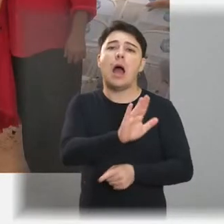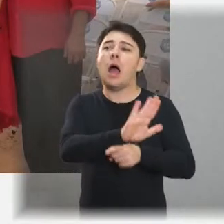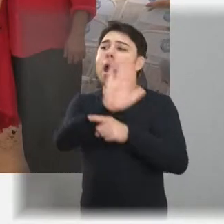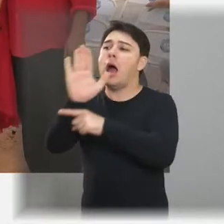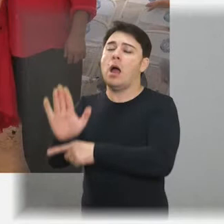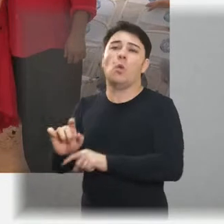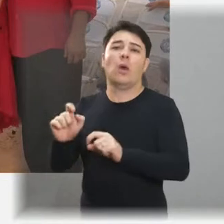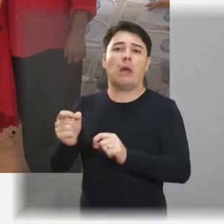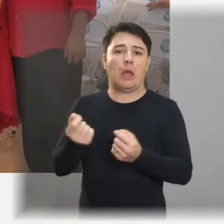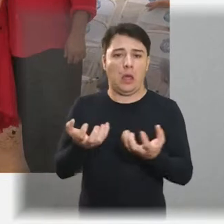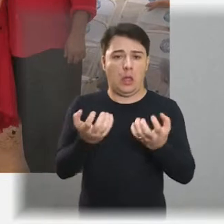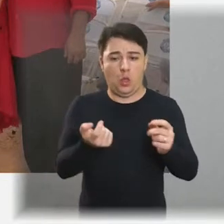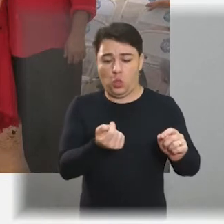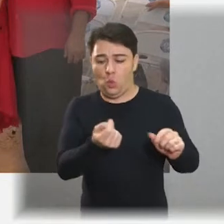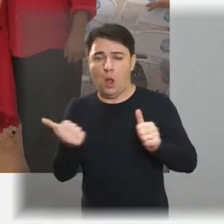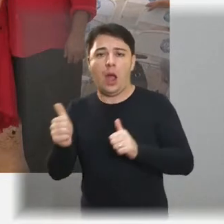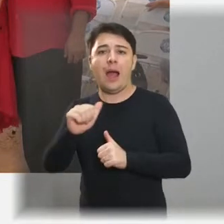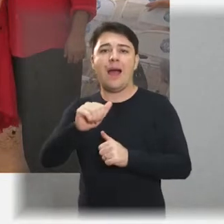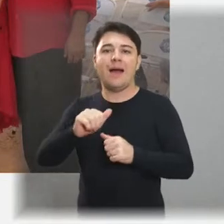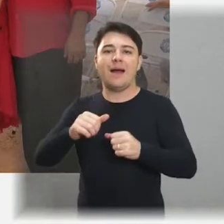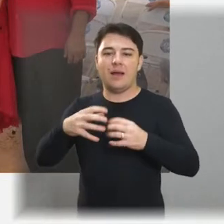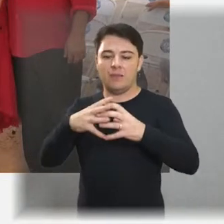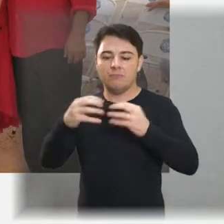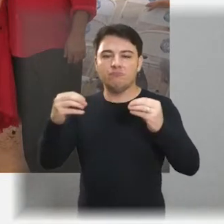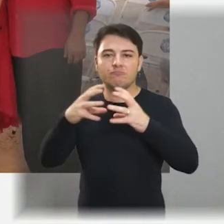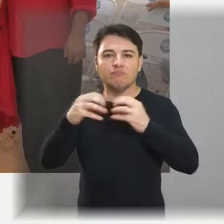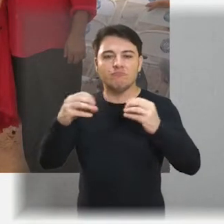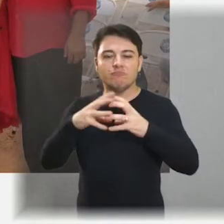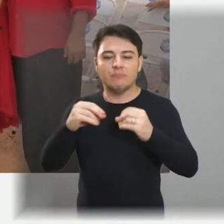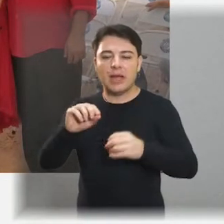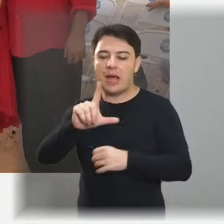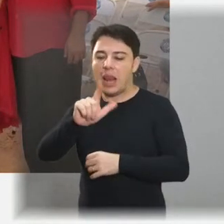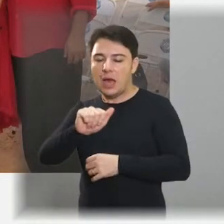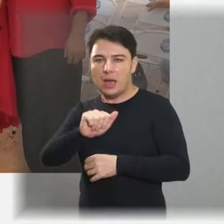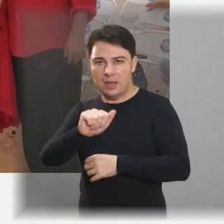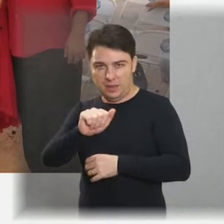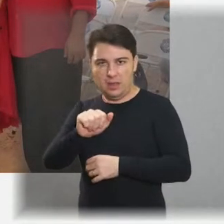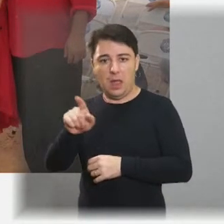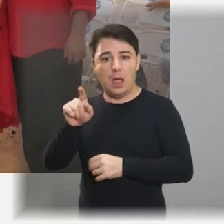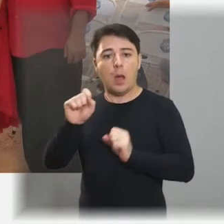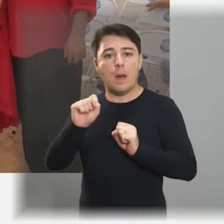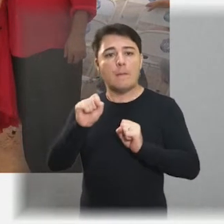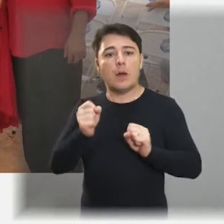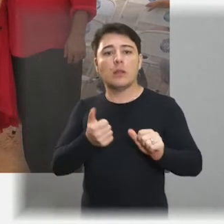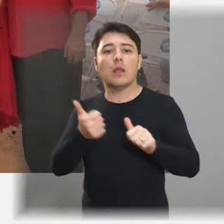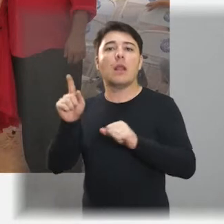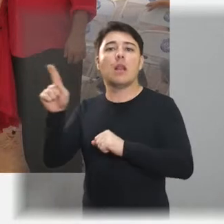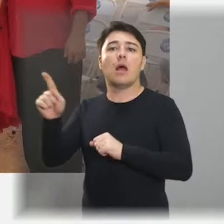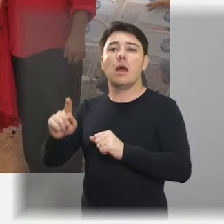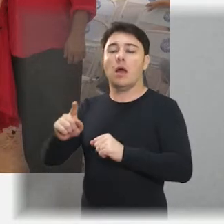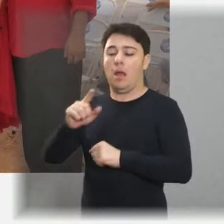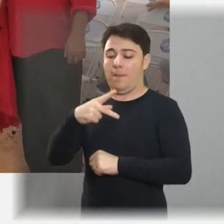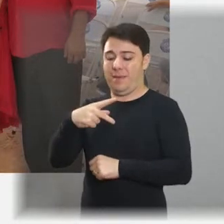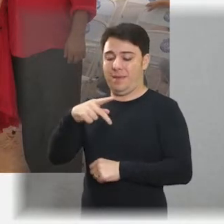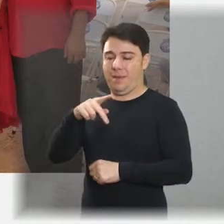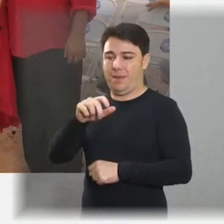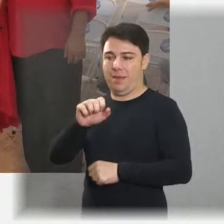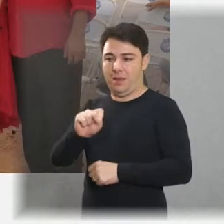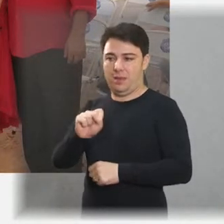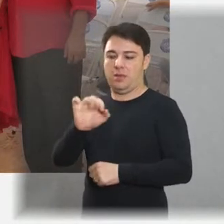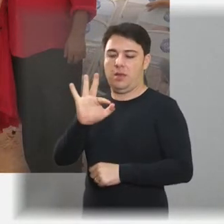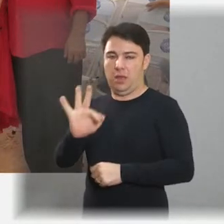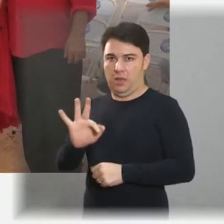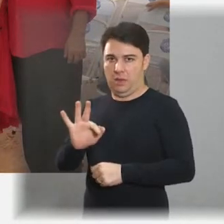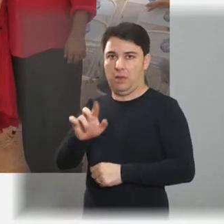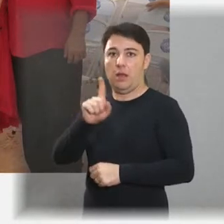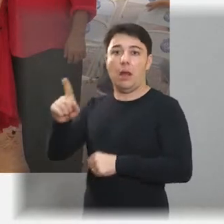a lã, pode comparecer lá no posto de saúde da família do Vale do Sol, ou até no meu gabinete à disposição,